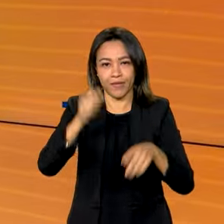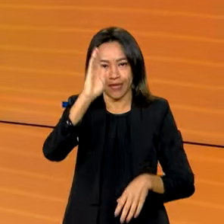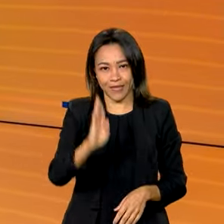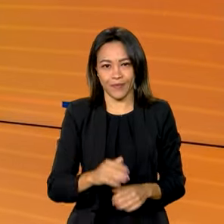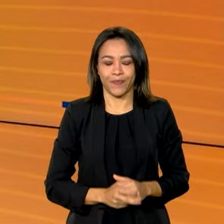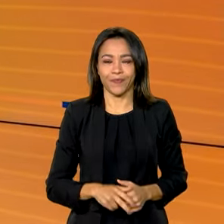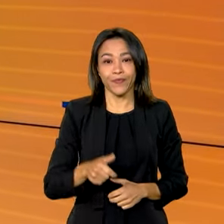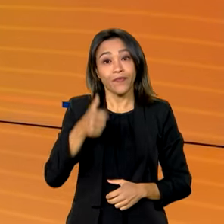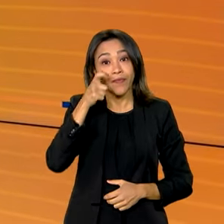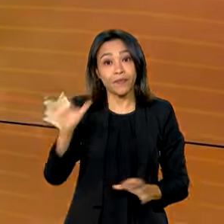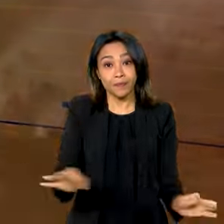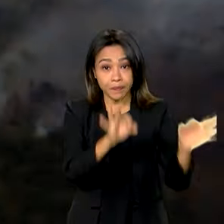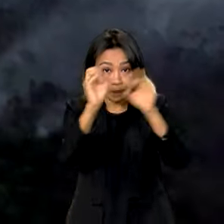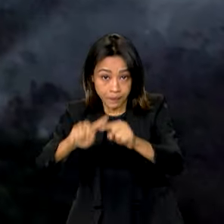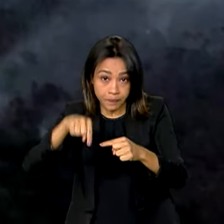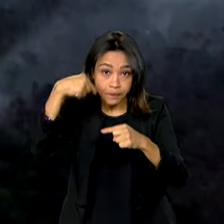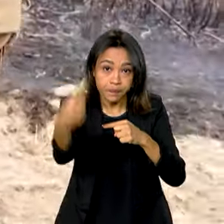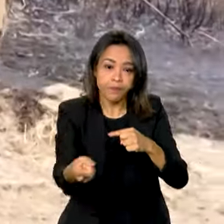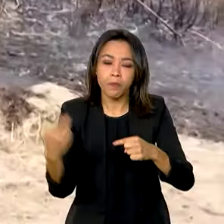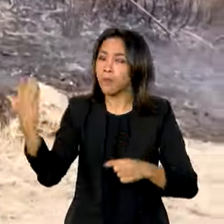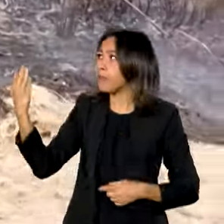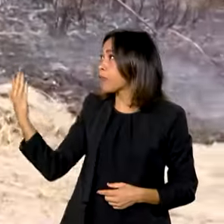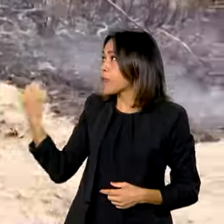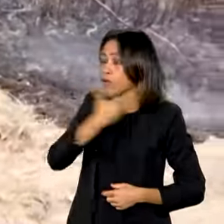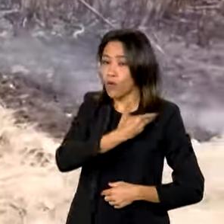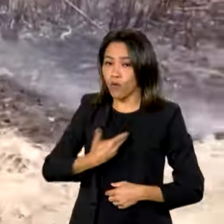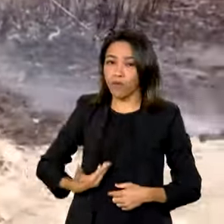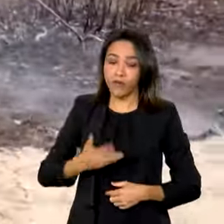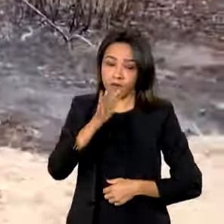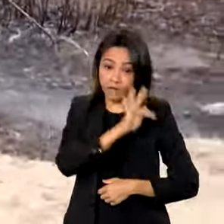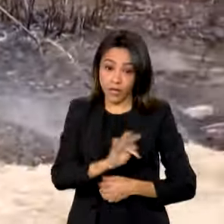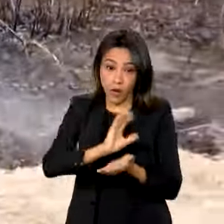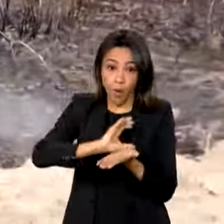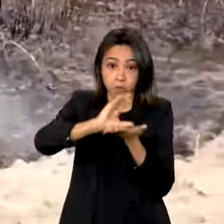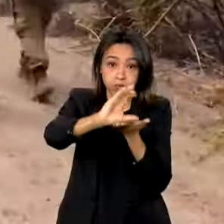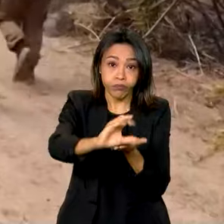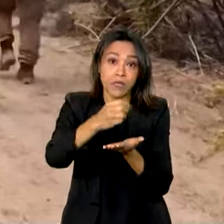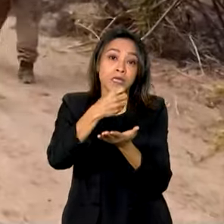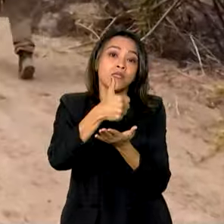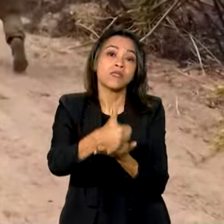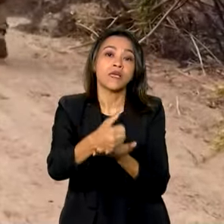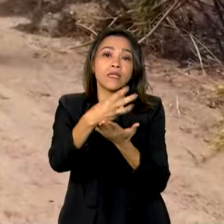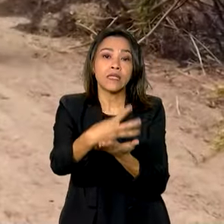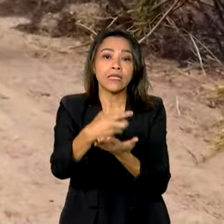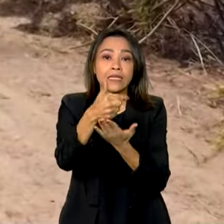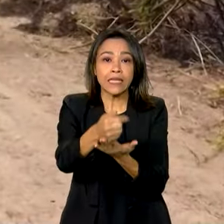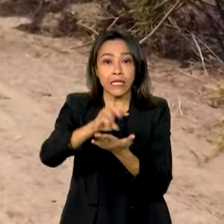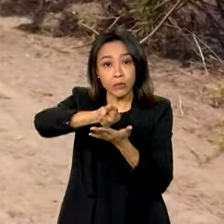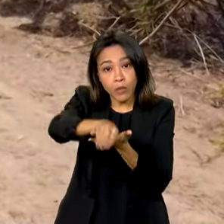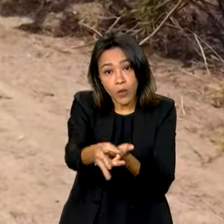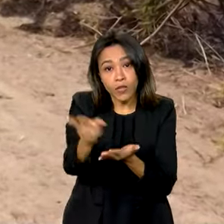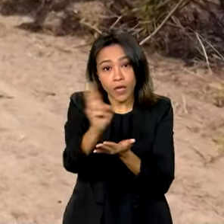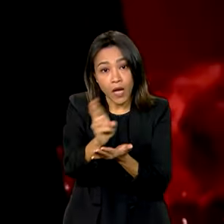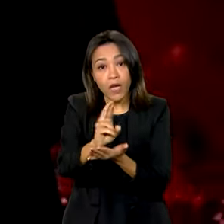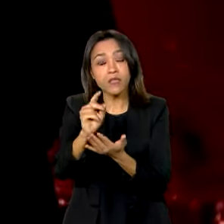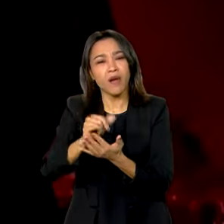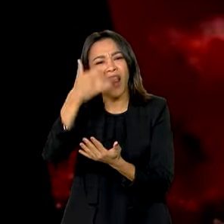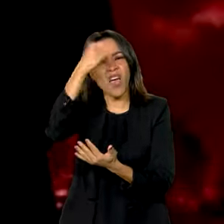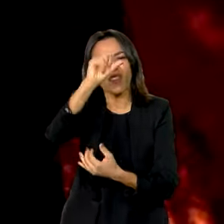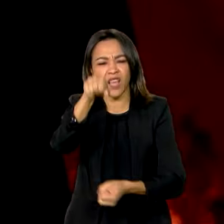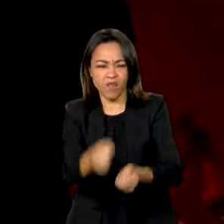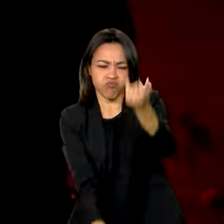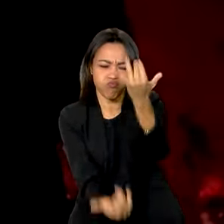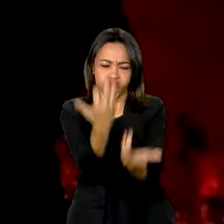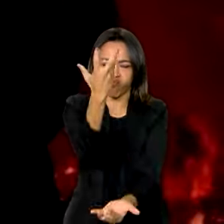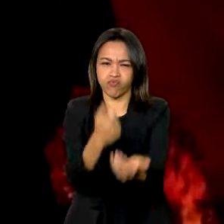Veja a seguir, o governo federal destina novo crédito de 137 milhões de reais para combater os incíndios no